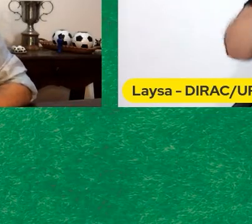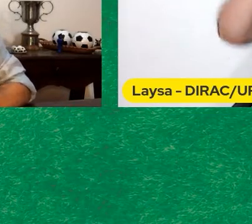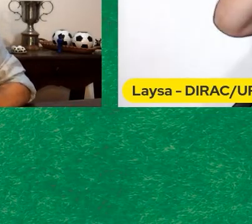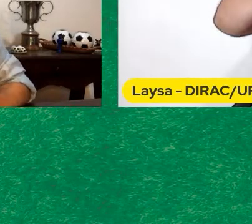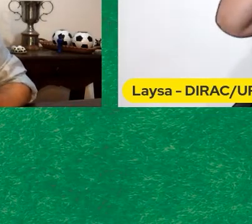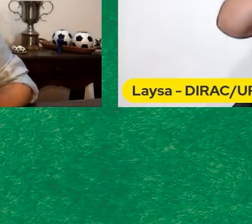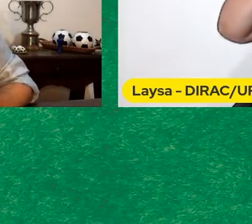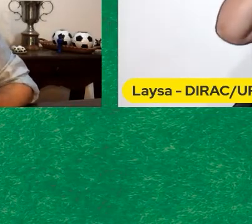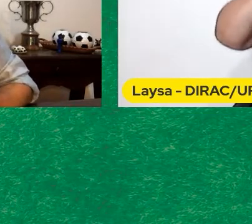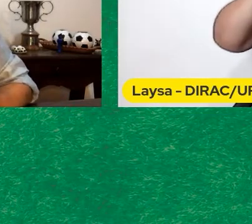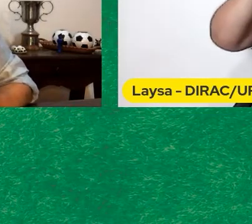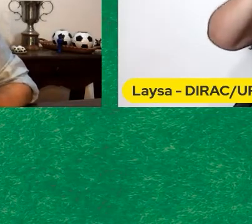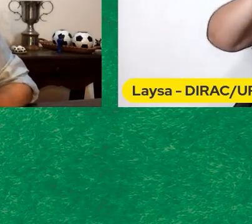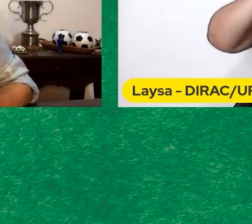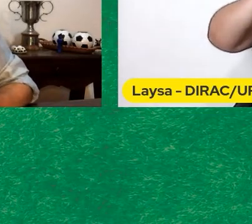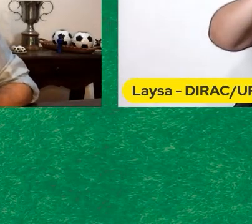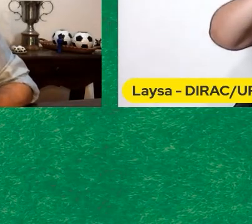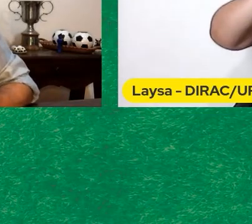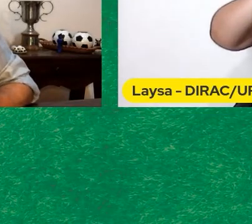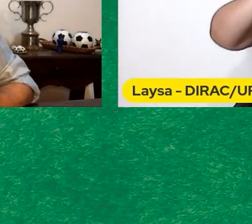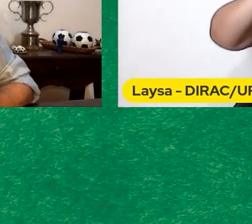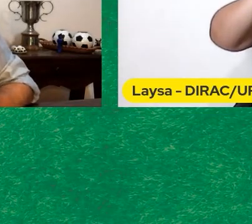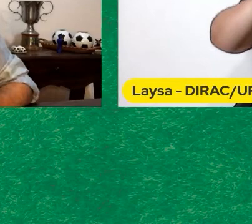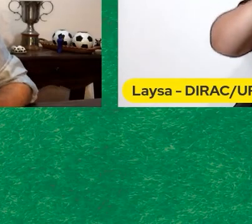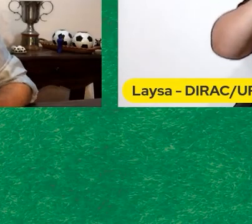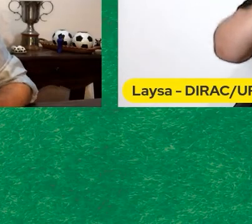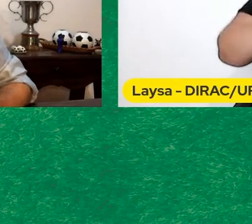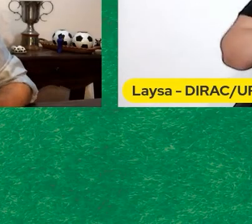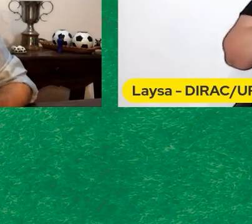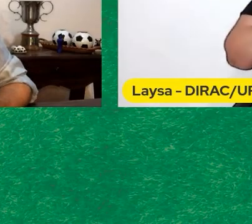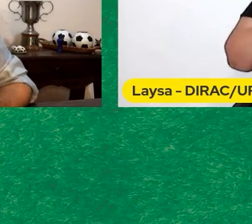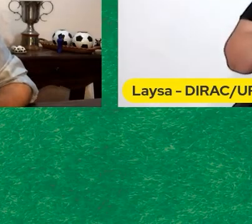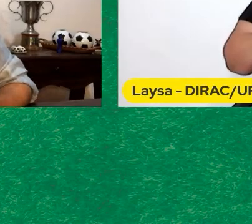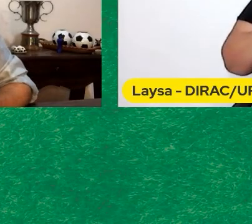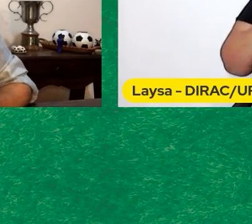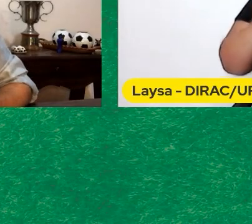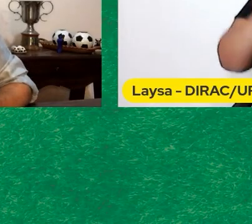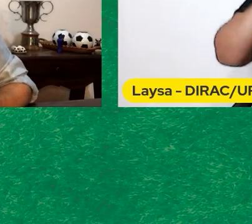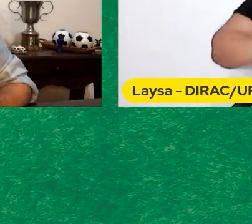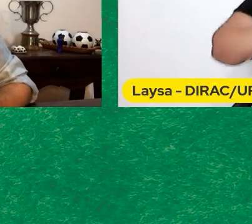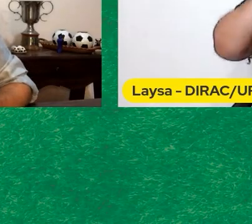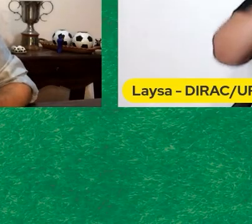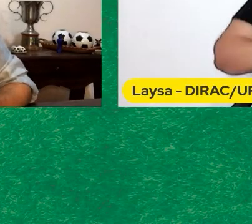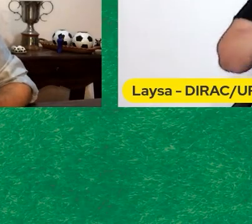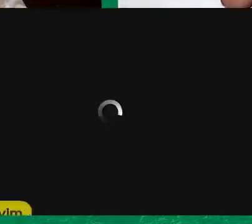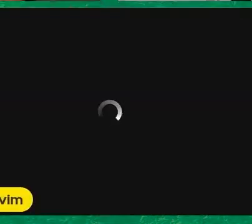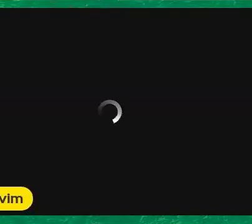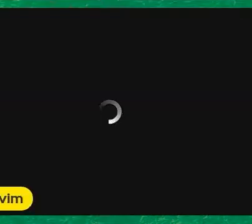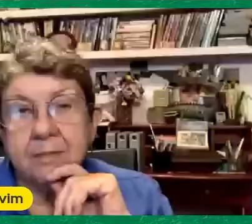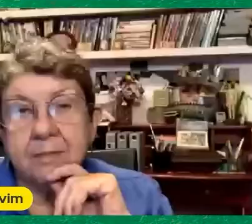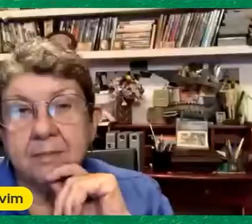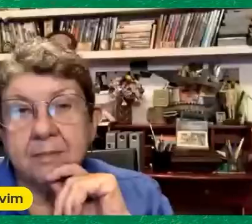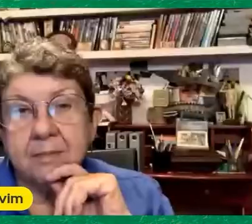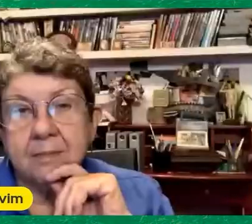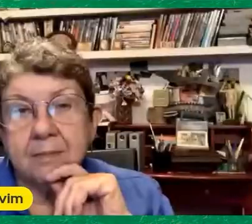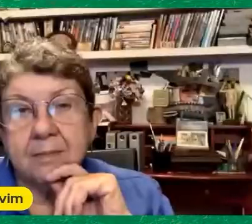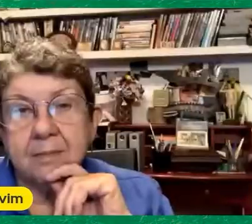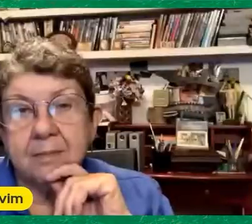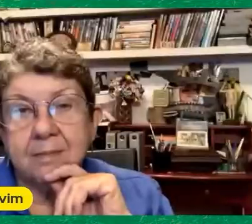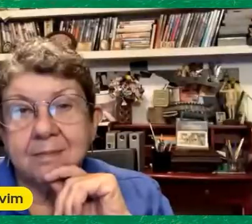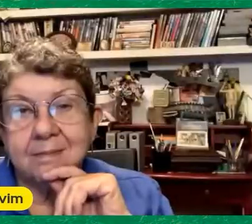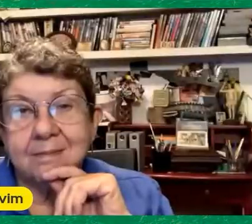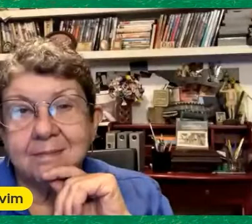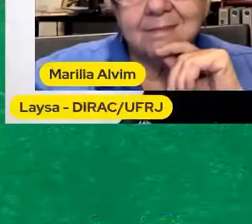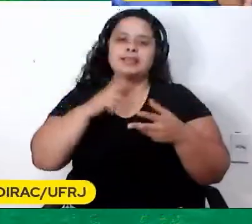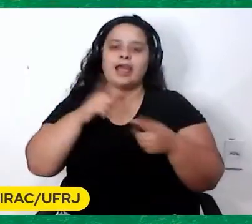Marília Alvim Editora, montadora Que com sua generosidade e competência Acabou atuando em várias funções